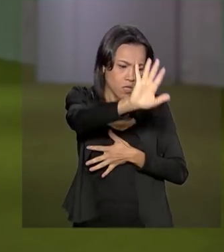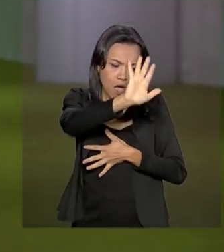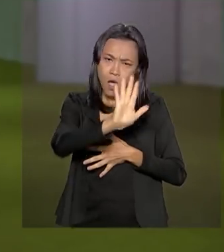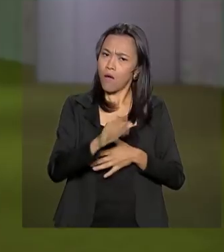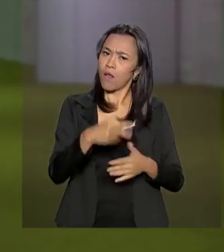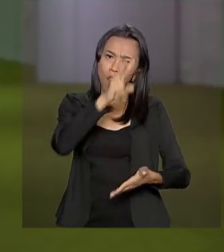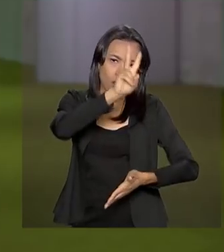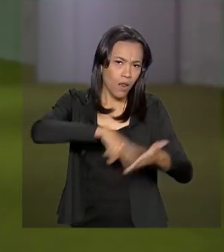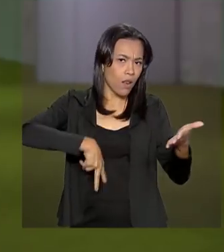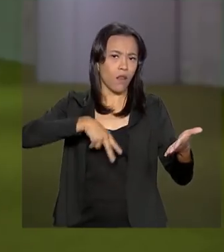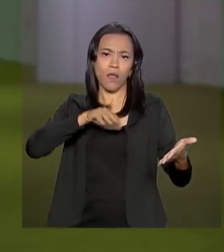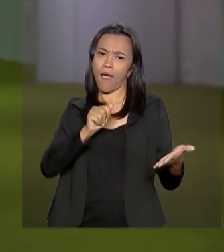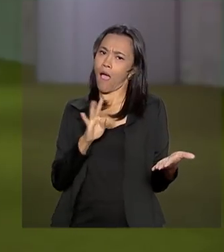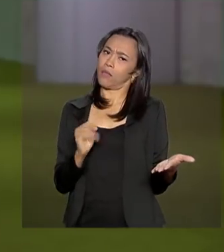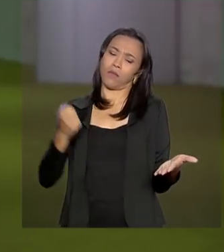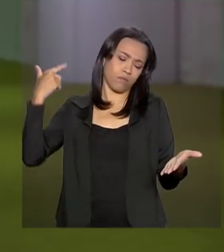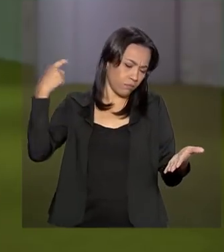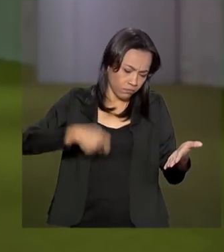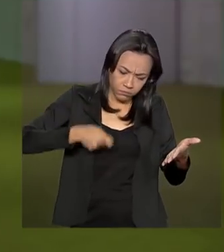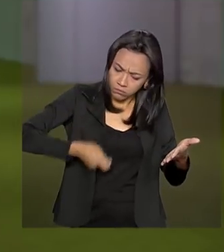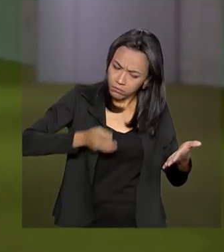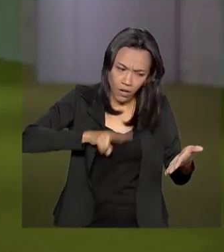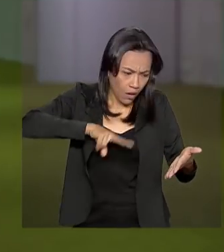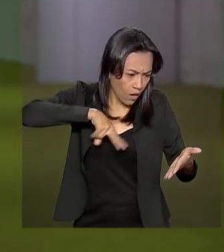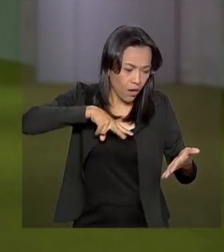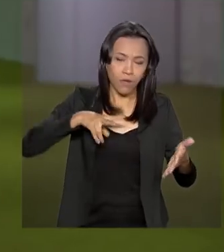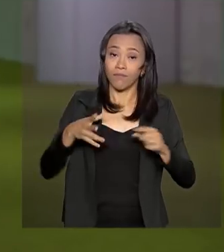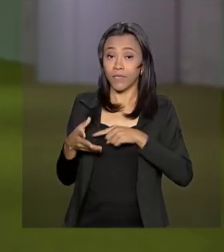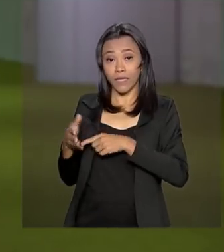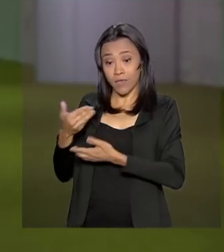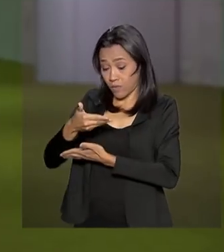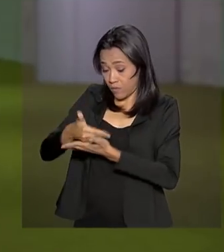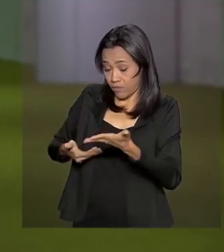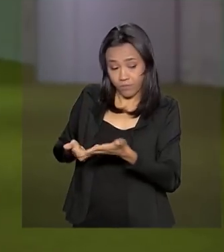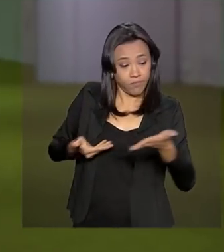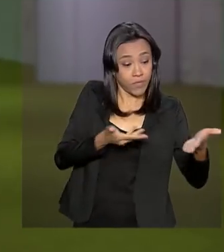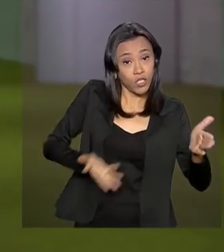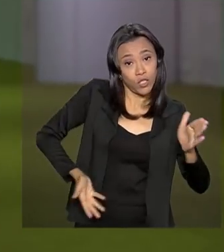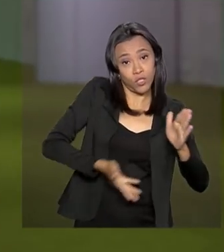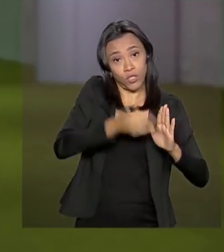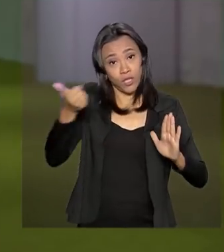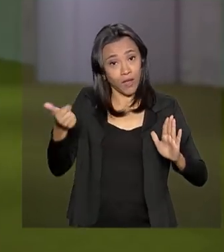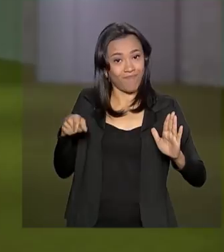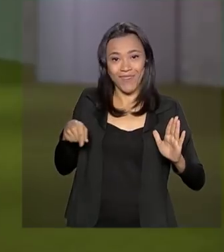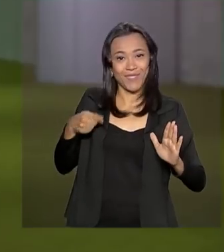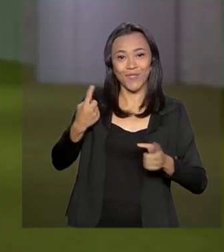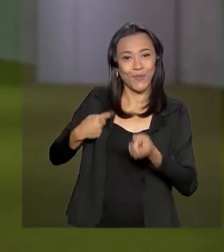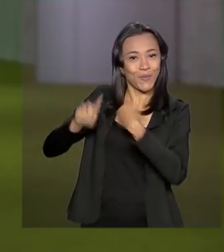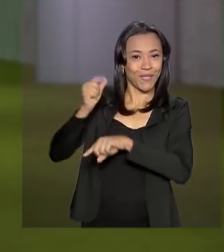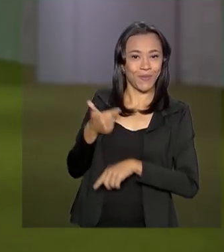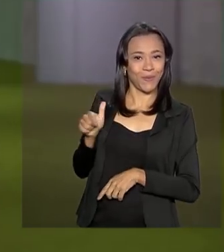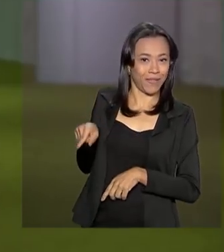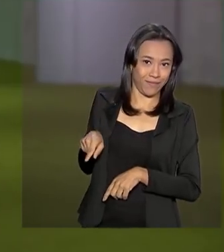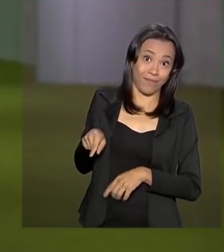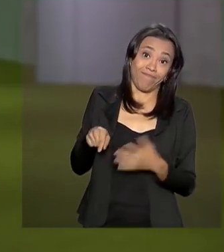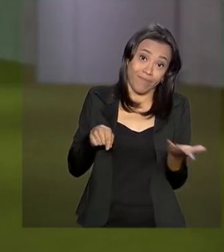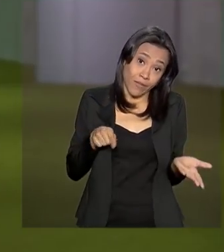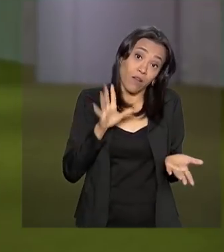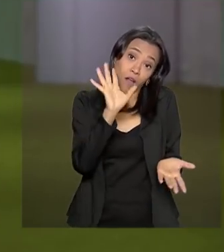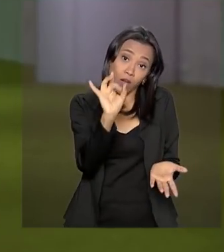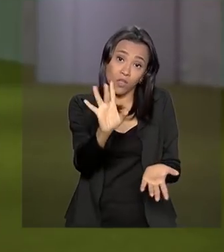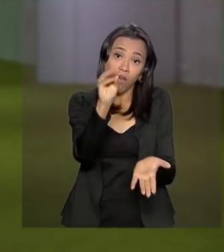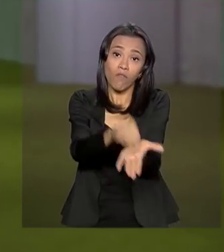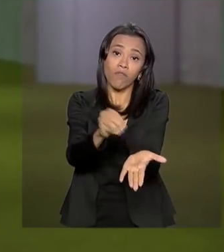ata da sessão anterior e apresentou sem sucesso requerimento para retirar a matéria da pauta. Bom, agora só falta a